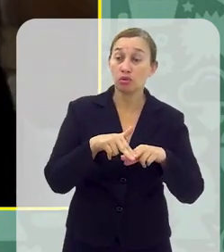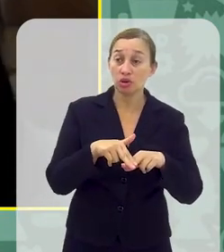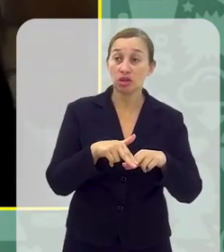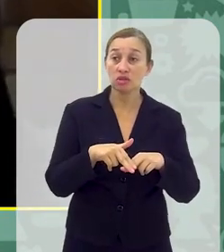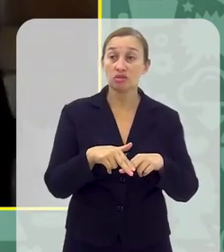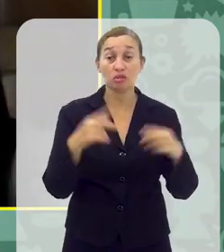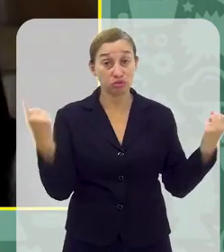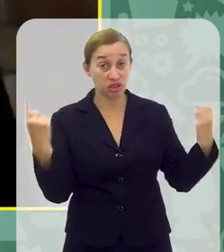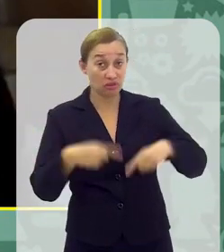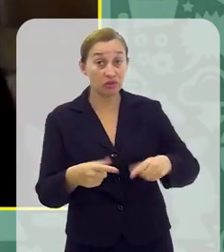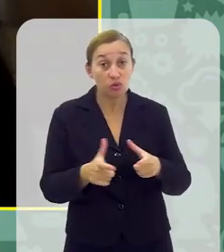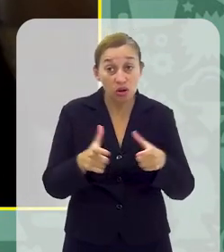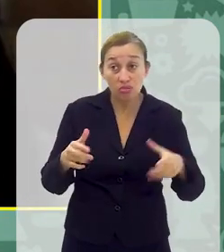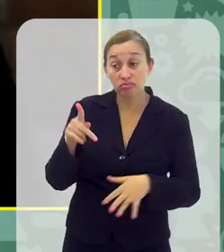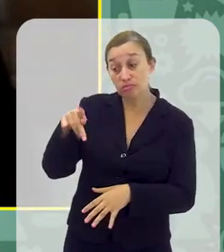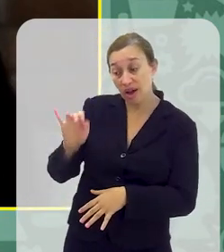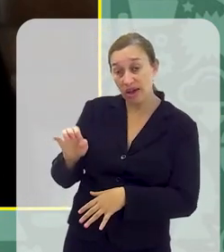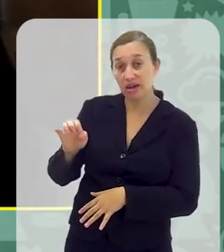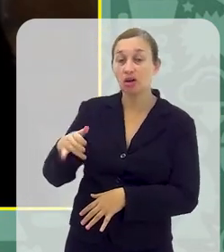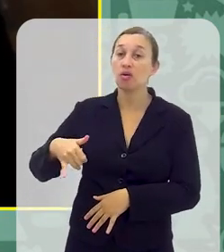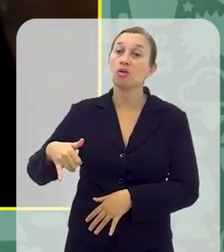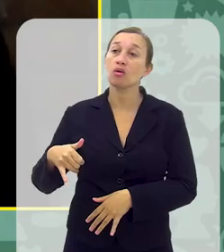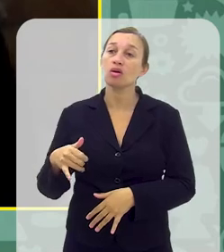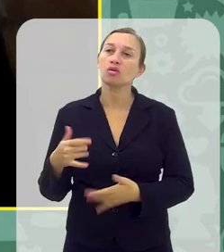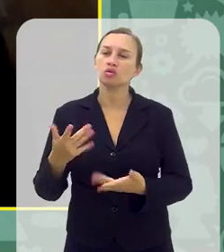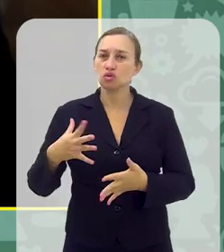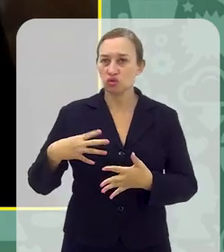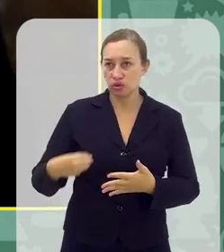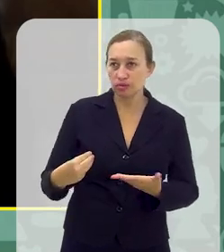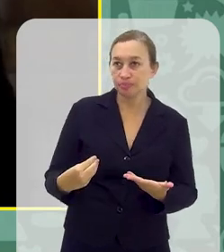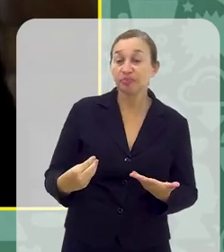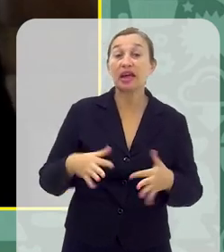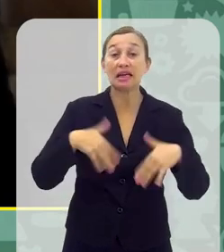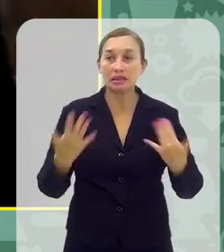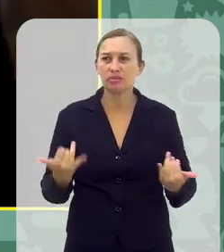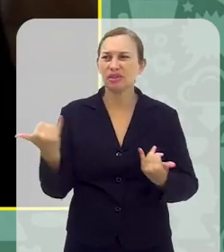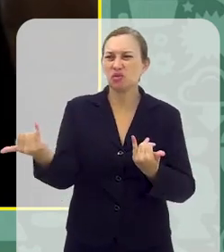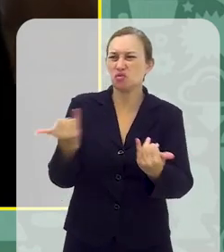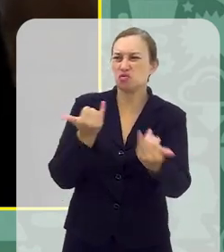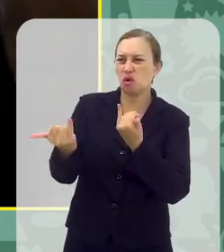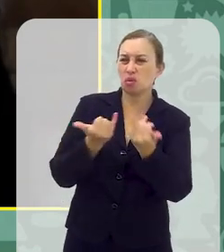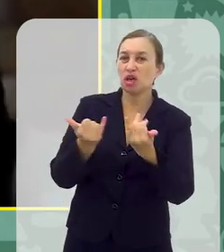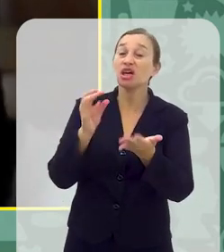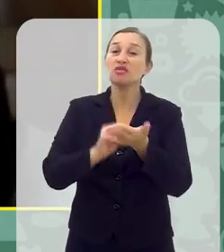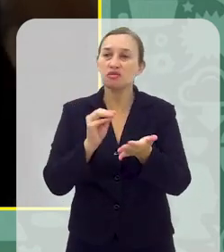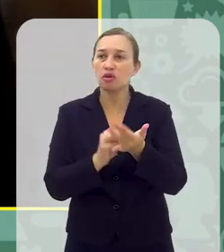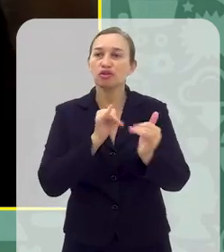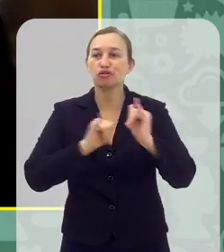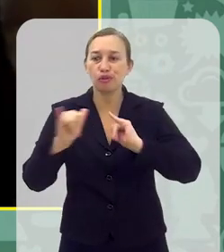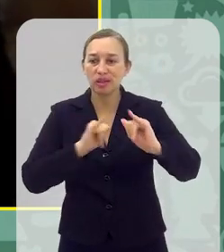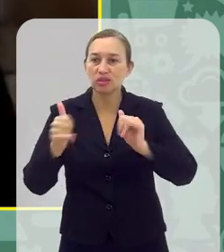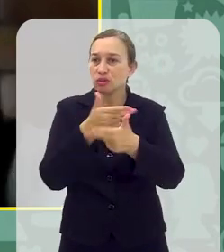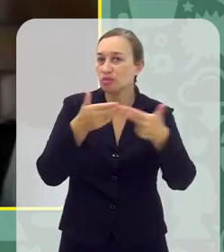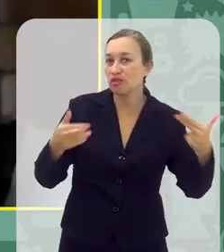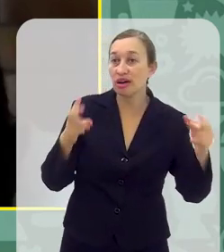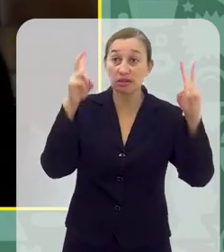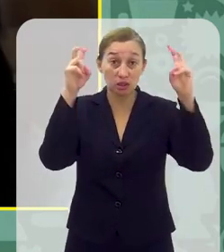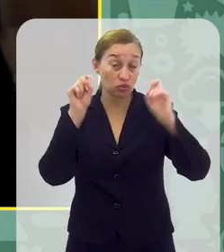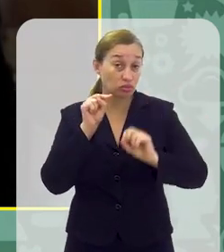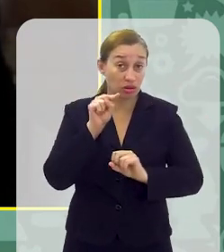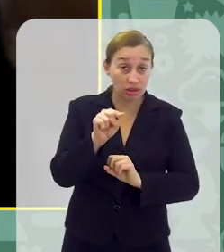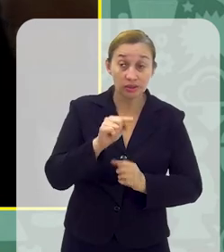desafio maior para os pais com os filhos dessa idade Então, eu acho que é muita informação e desinformação sobre muitos